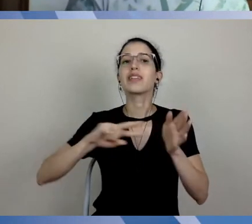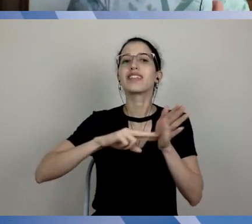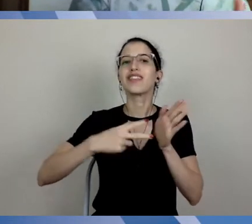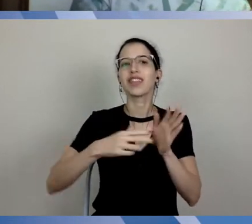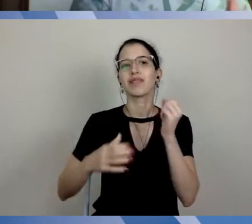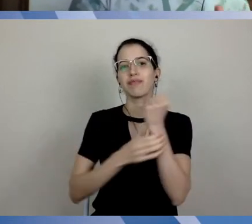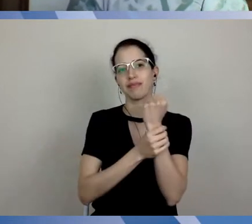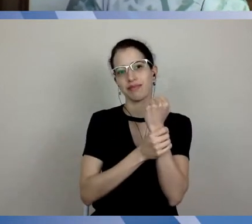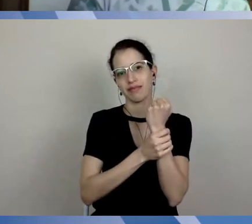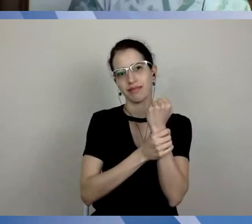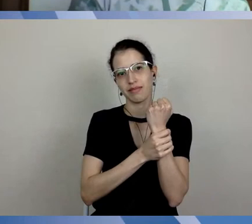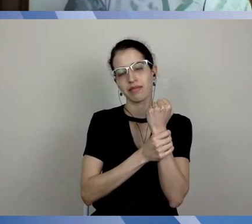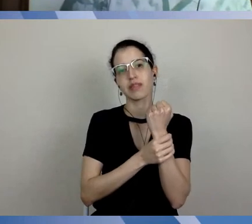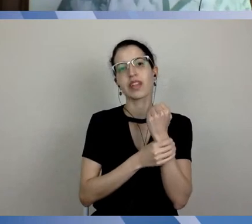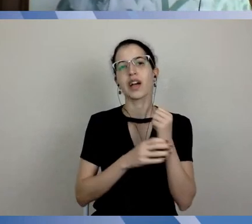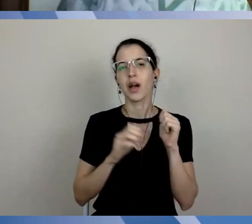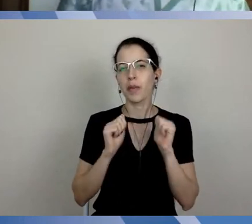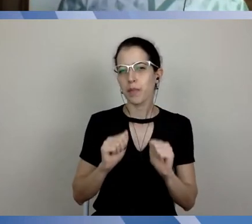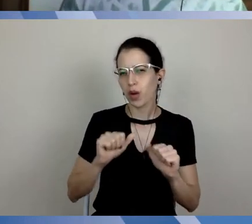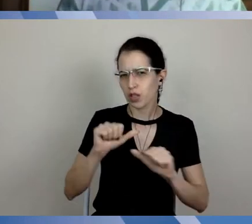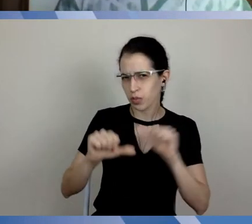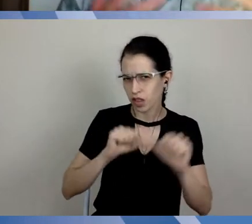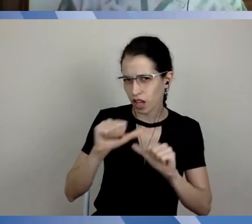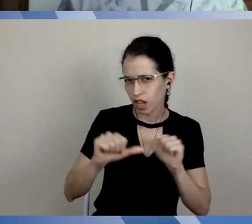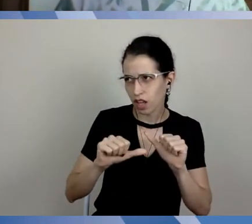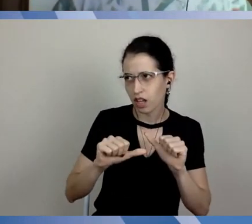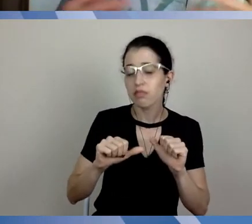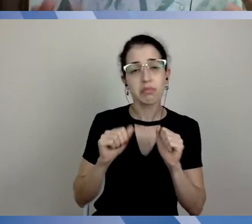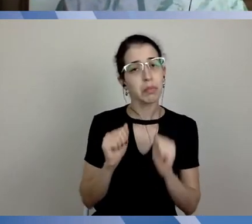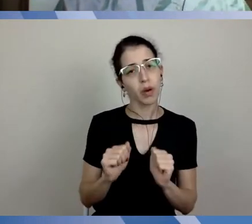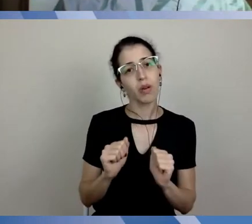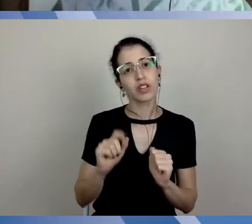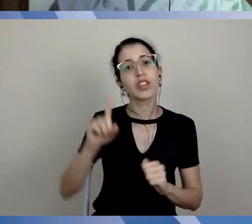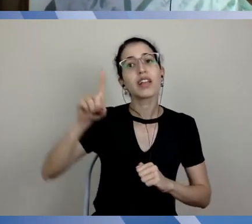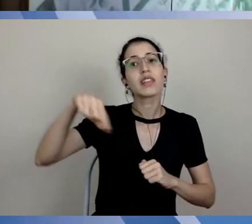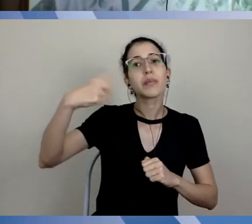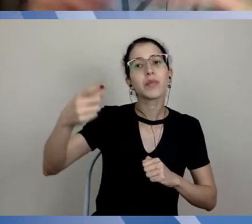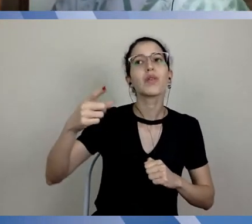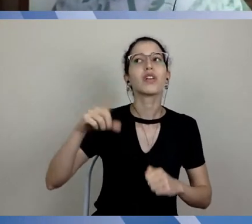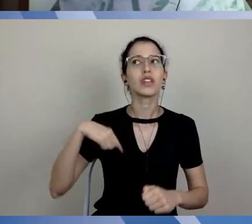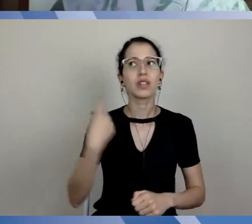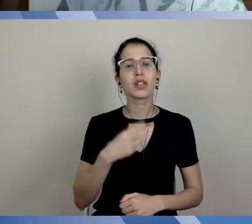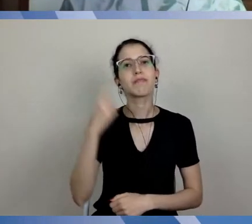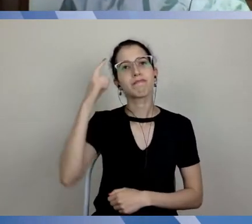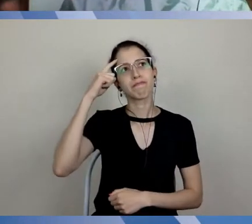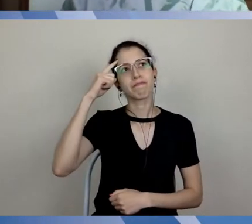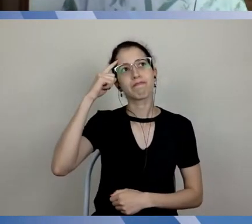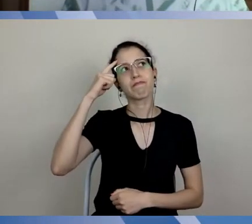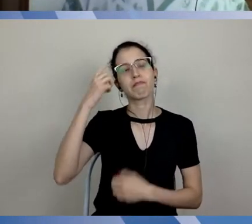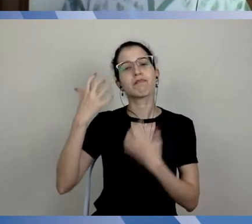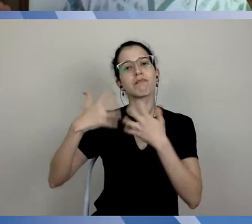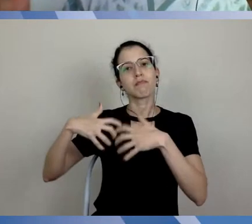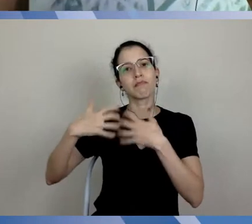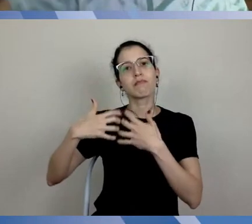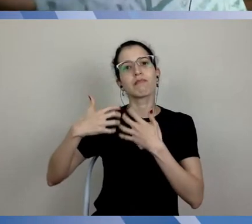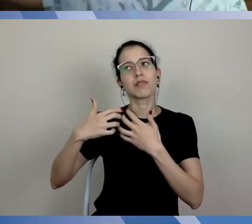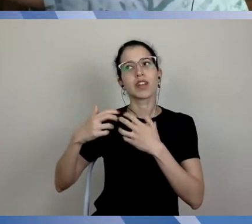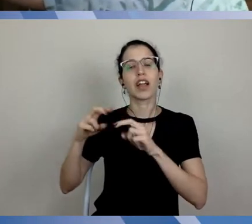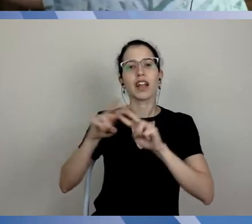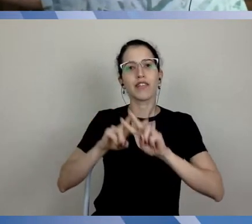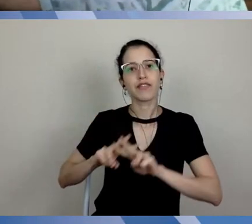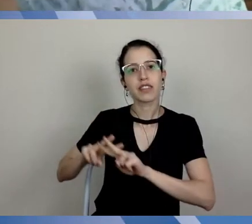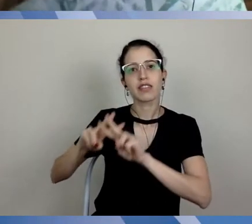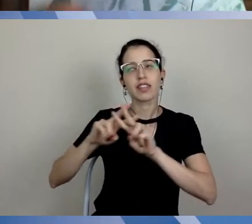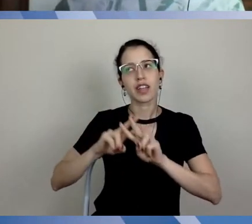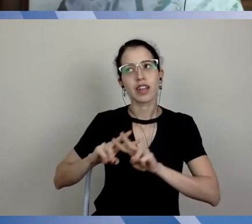isso pode ser mudado ou não? Pode, nós podemos repensar isso, rever isso, aprofundar a revisão literatura, podemos fazer isso, não tem problema nenhum,